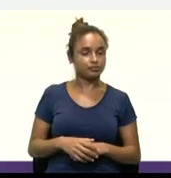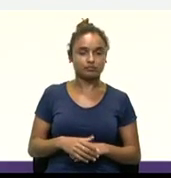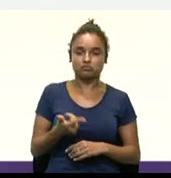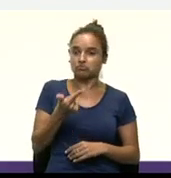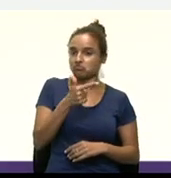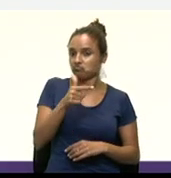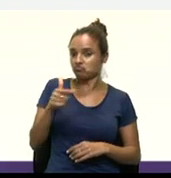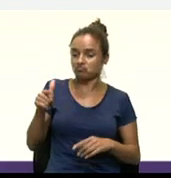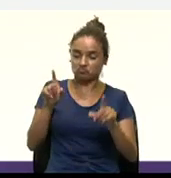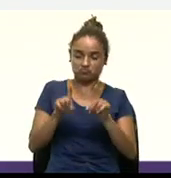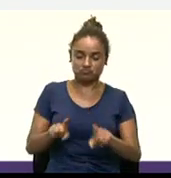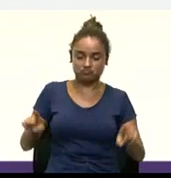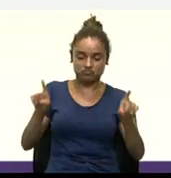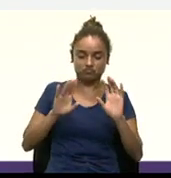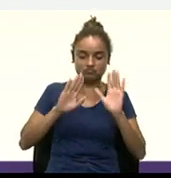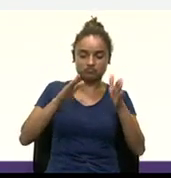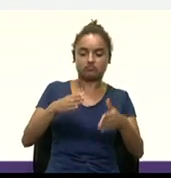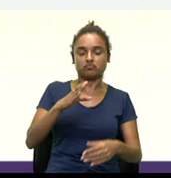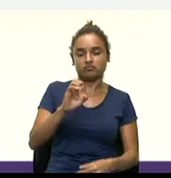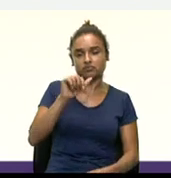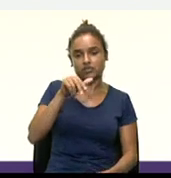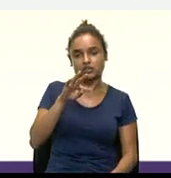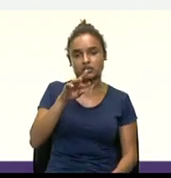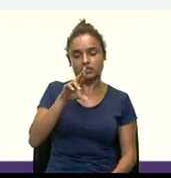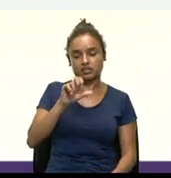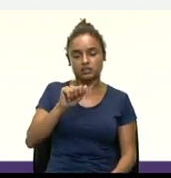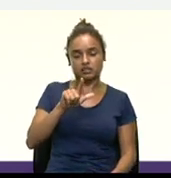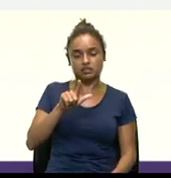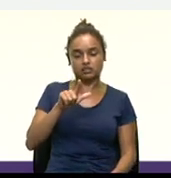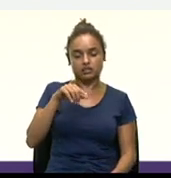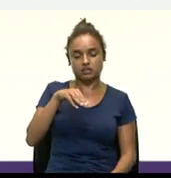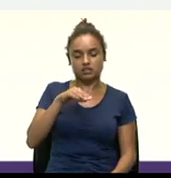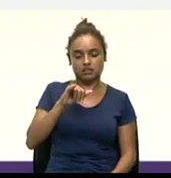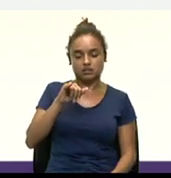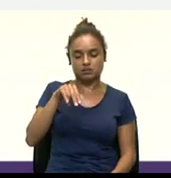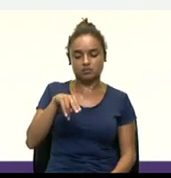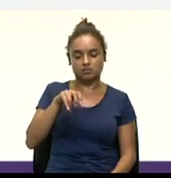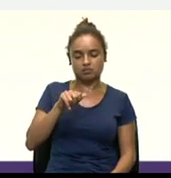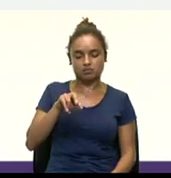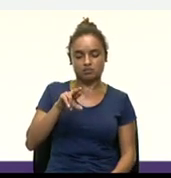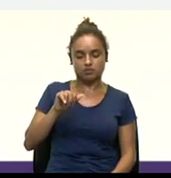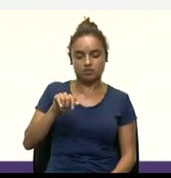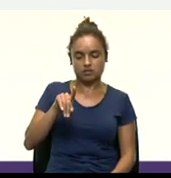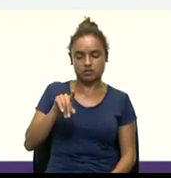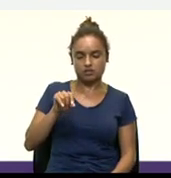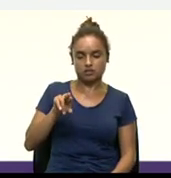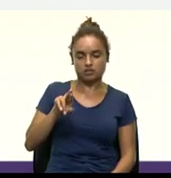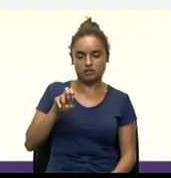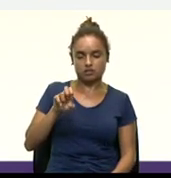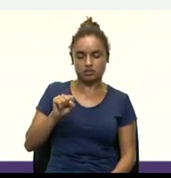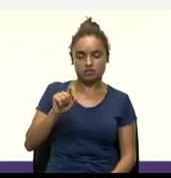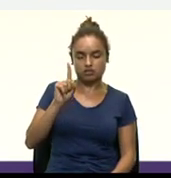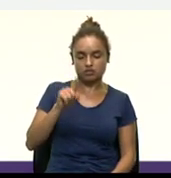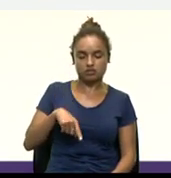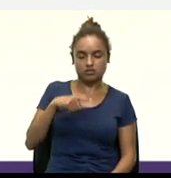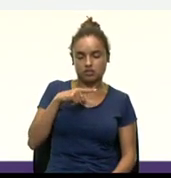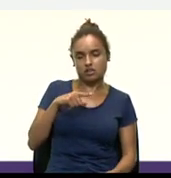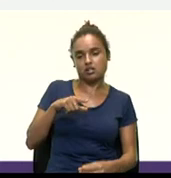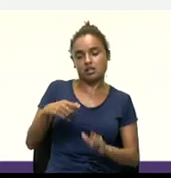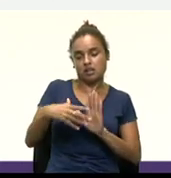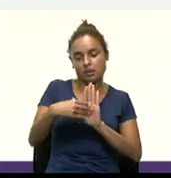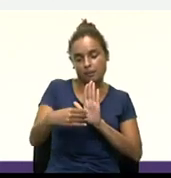existe computador central para os mineradores, mas, o sistema, ele é distribuído